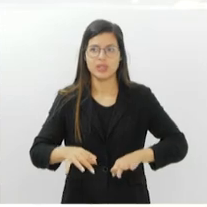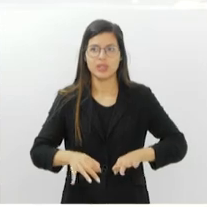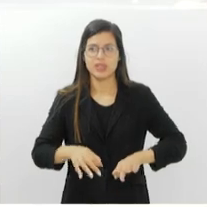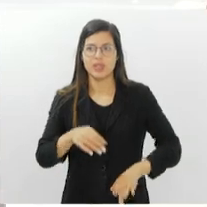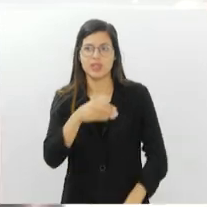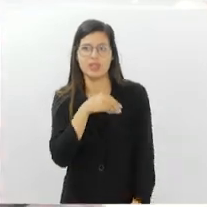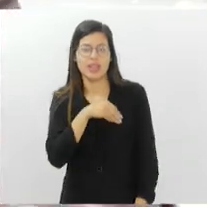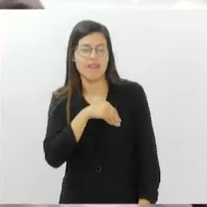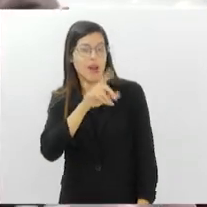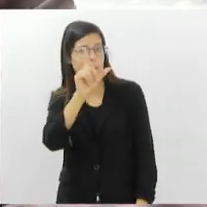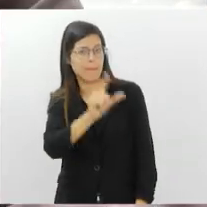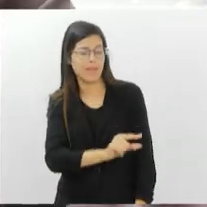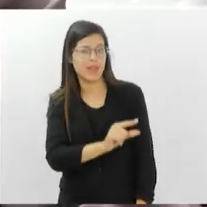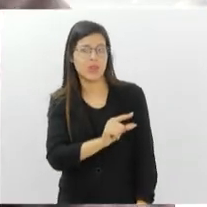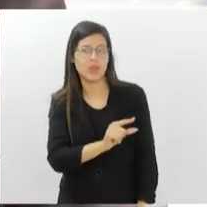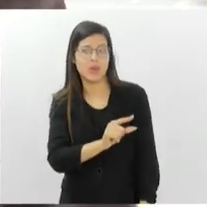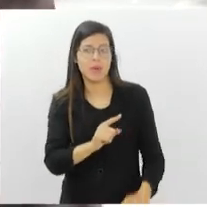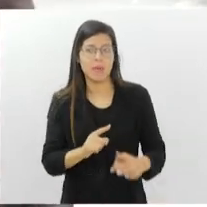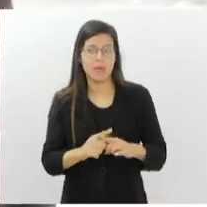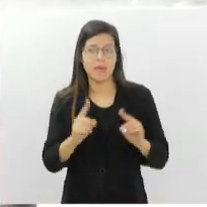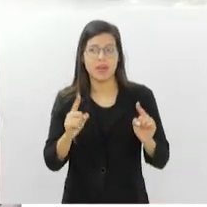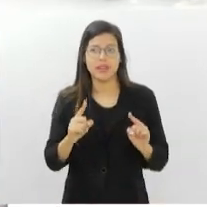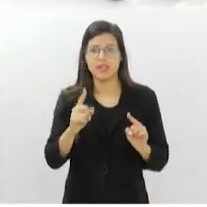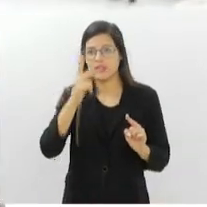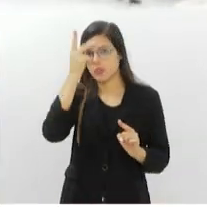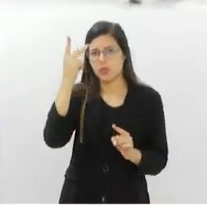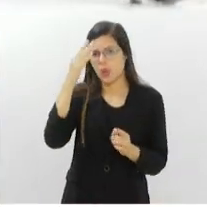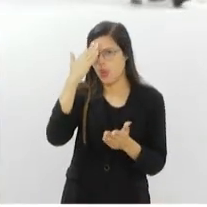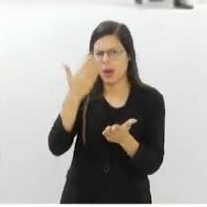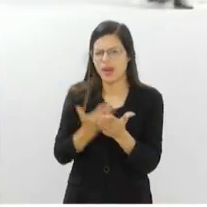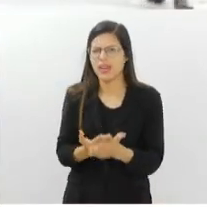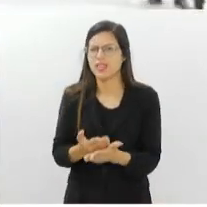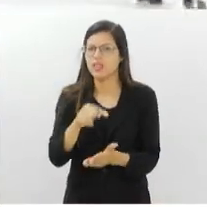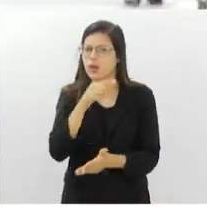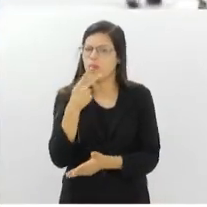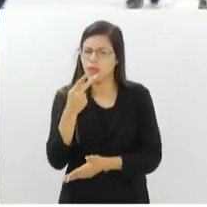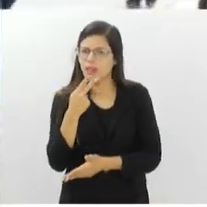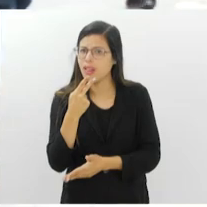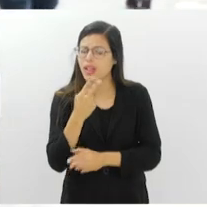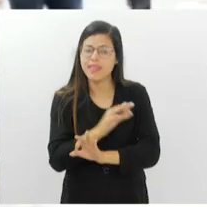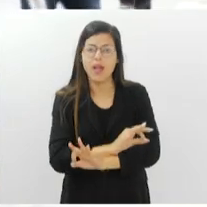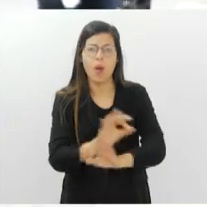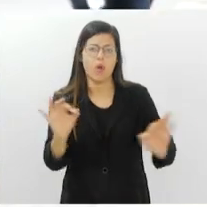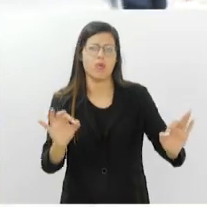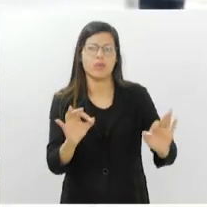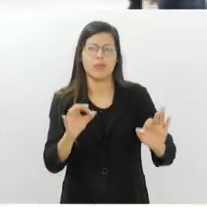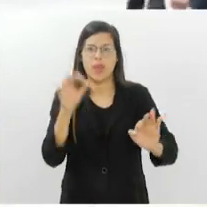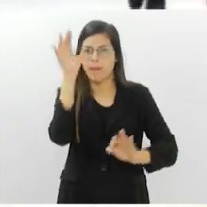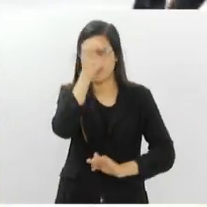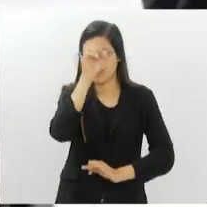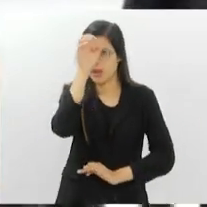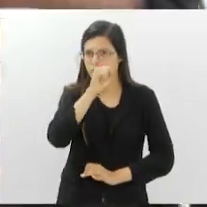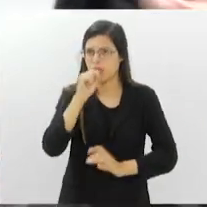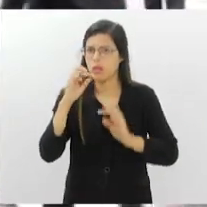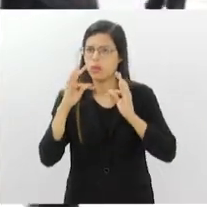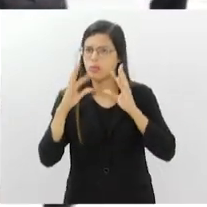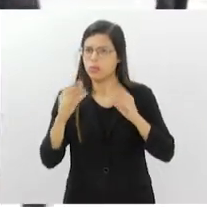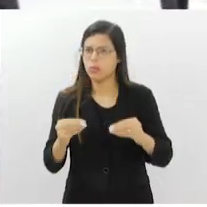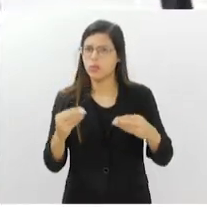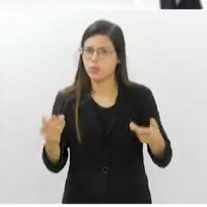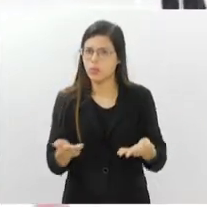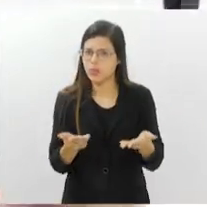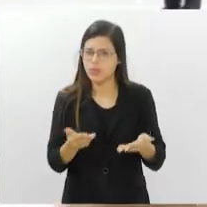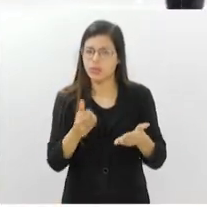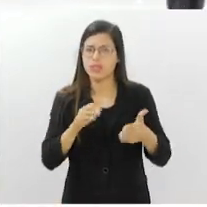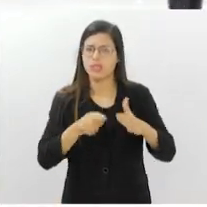mas ela... Ninguém acredita, mas eu já falei com ela você foi perfeita. Ela aprendeu tudo o que tinha que aprender e hoje ela está